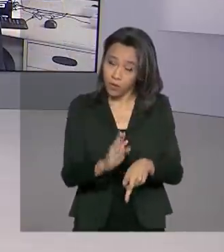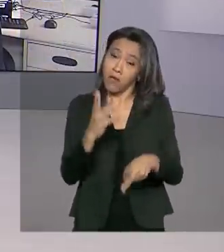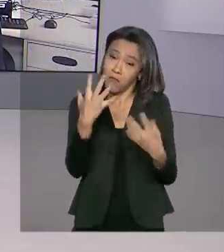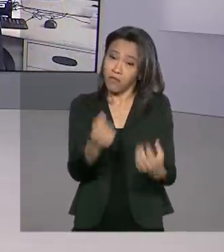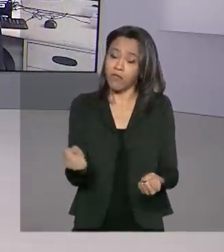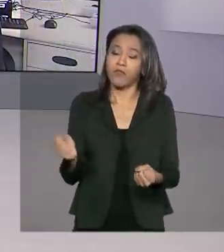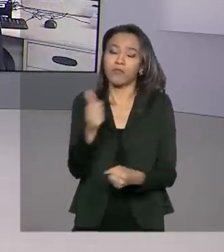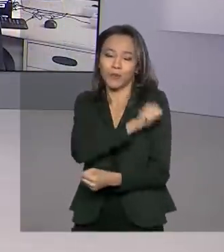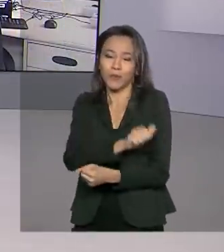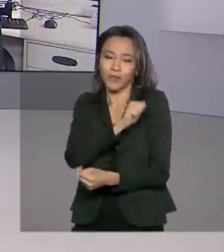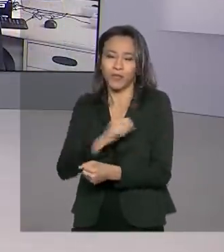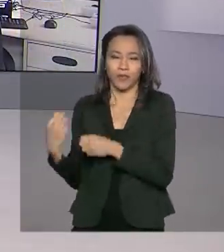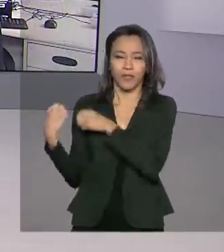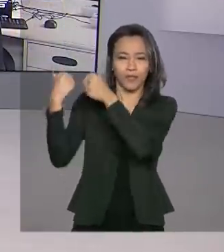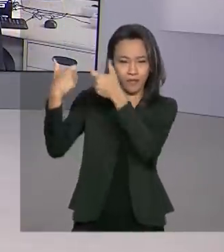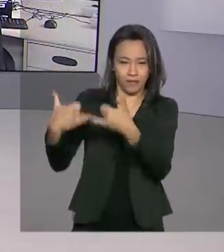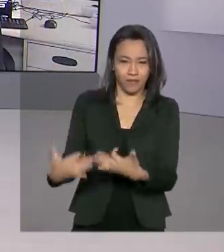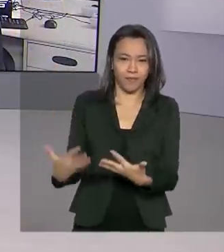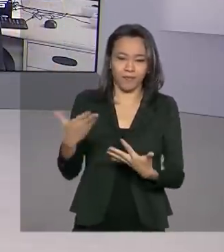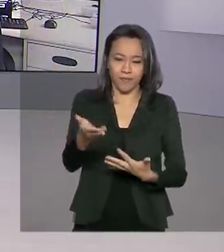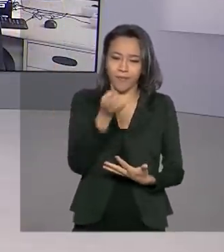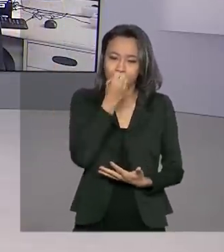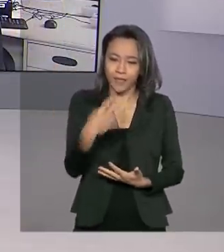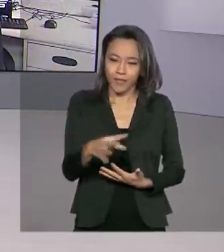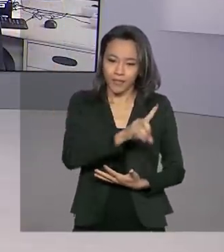Santos tem os detalhes para a gente. Igor, bom dia.